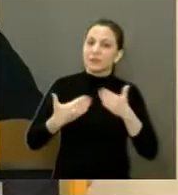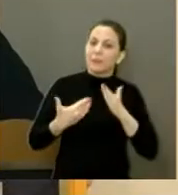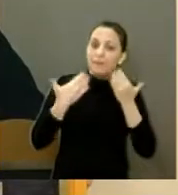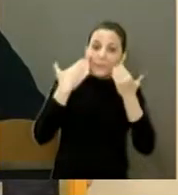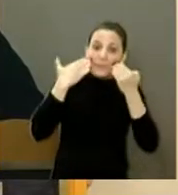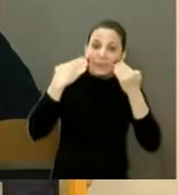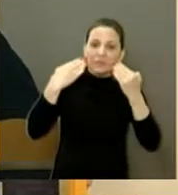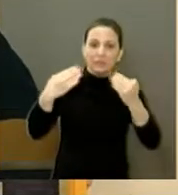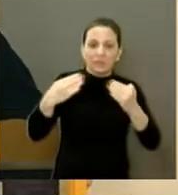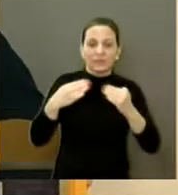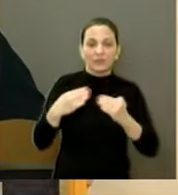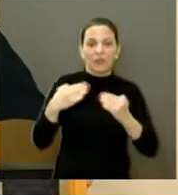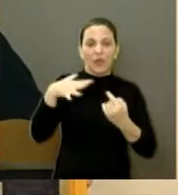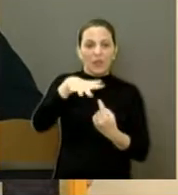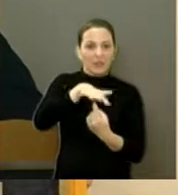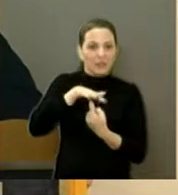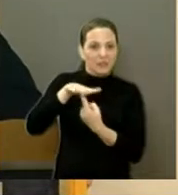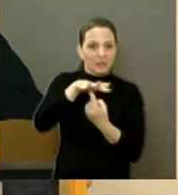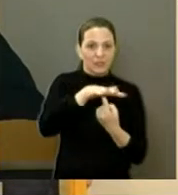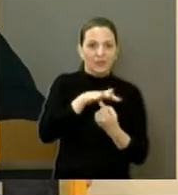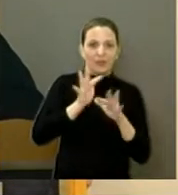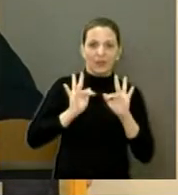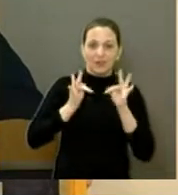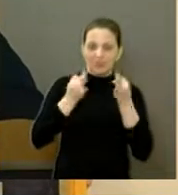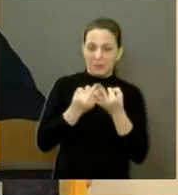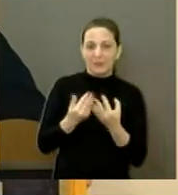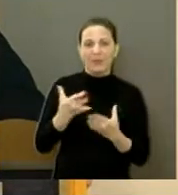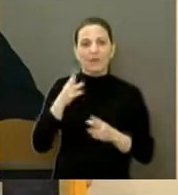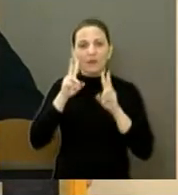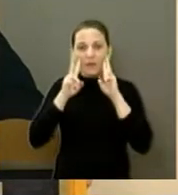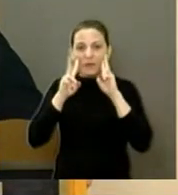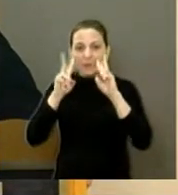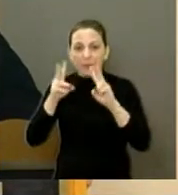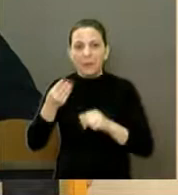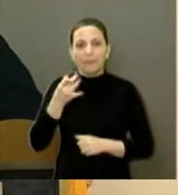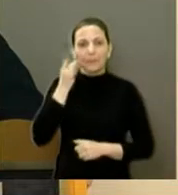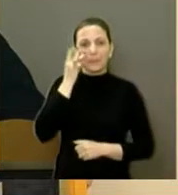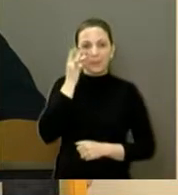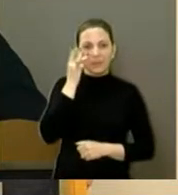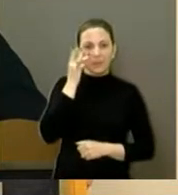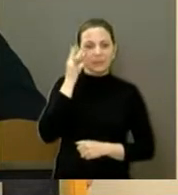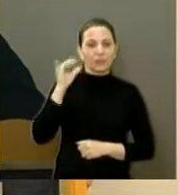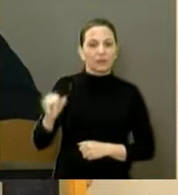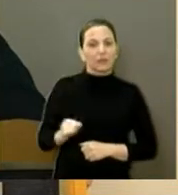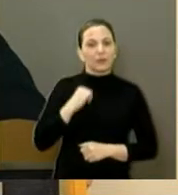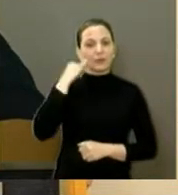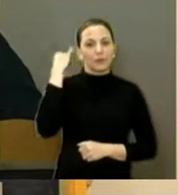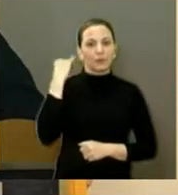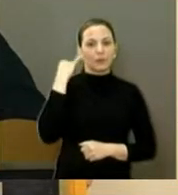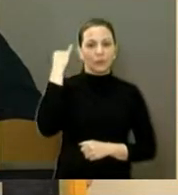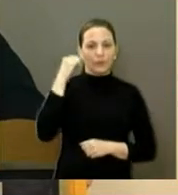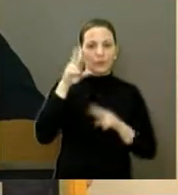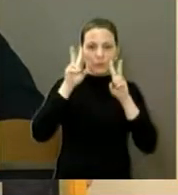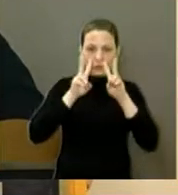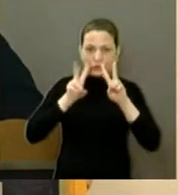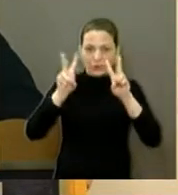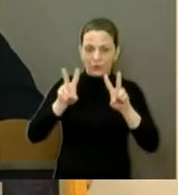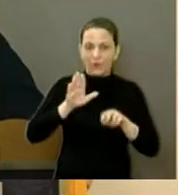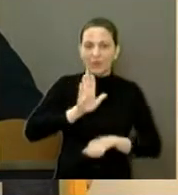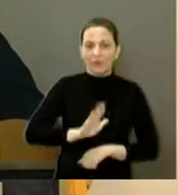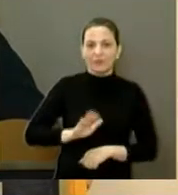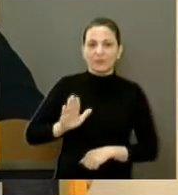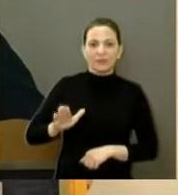nesta feira, a família esteve lá presente, acho que foi muito importante ver as crianças,